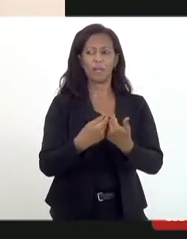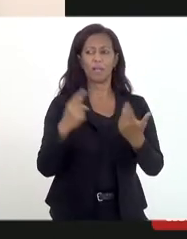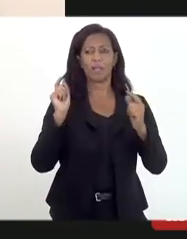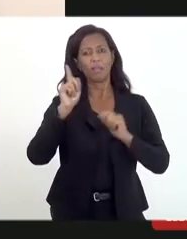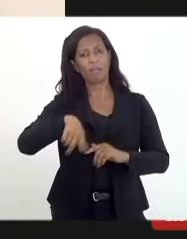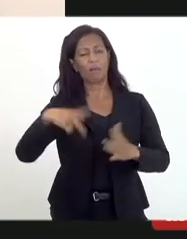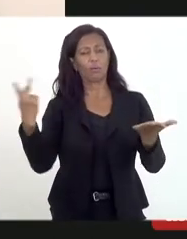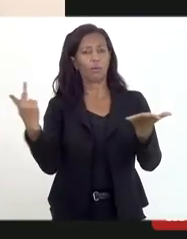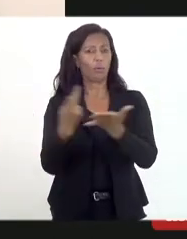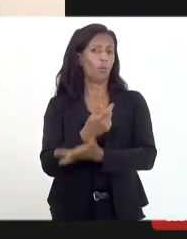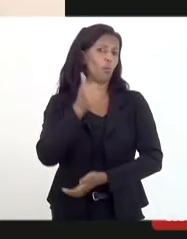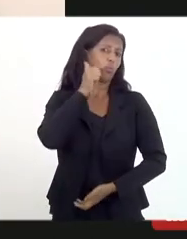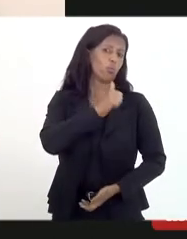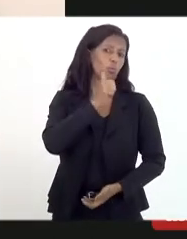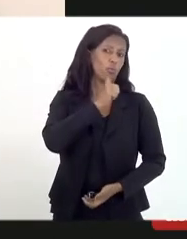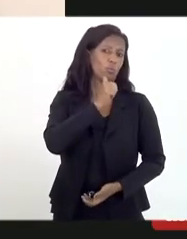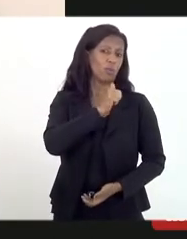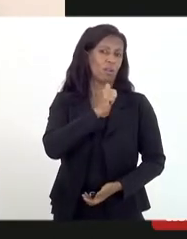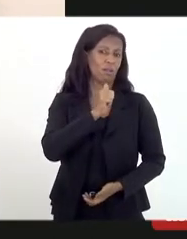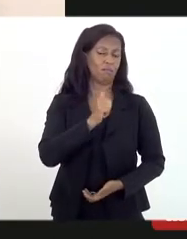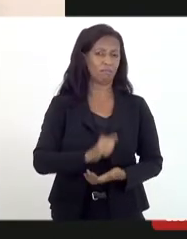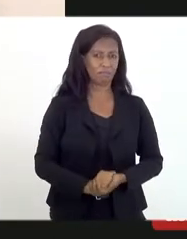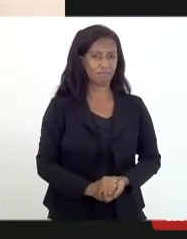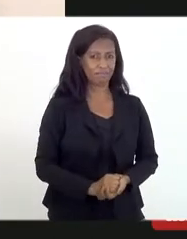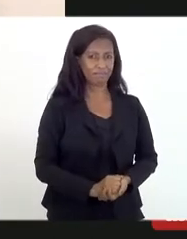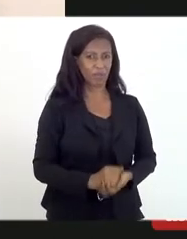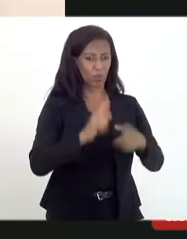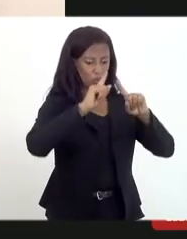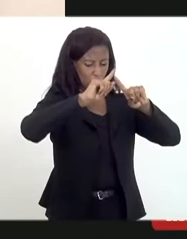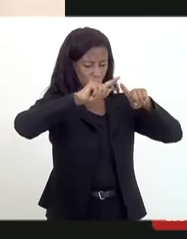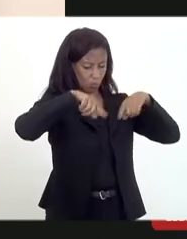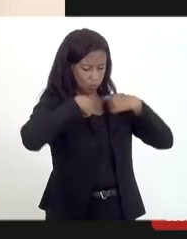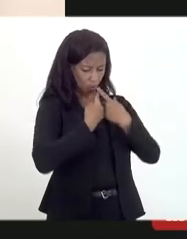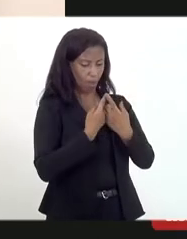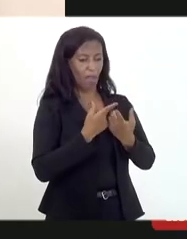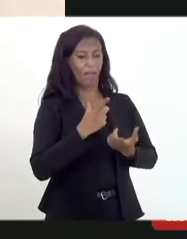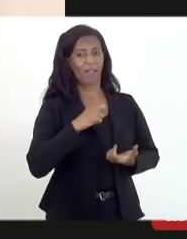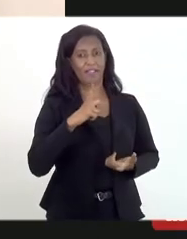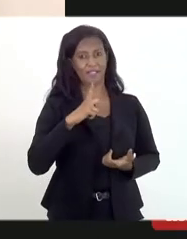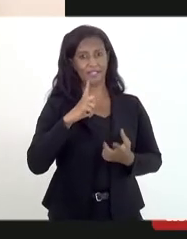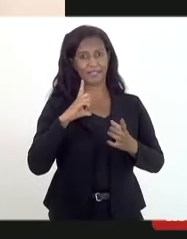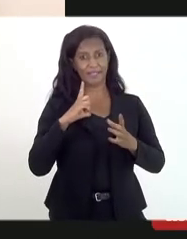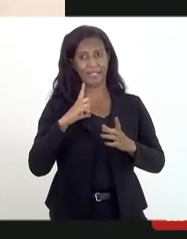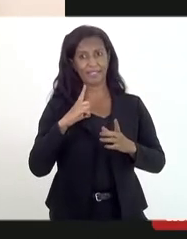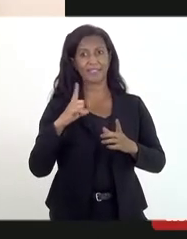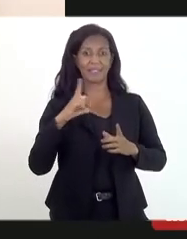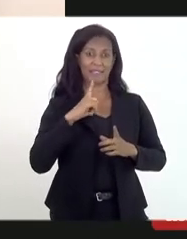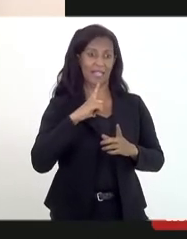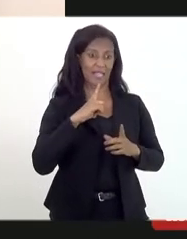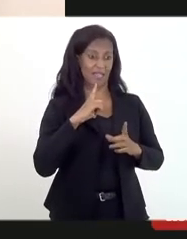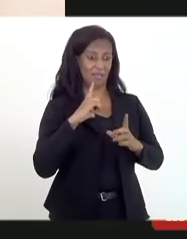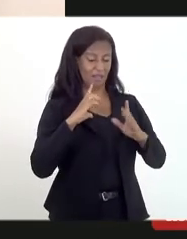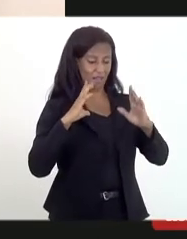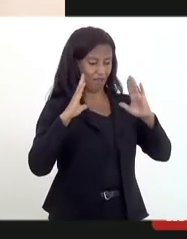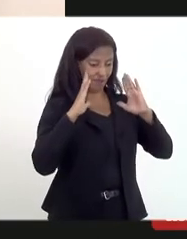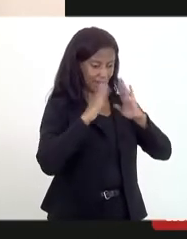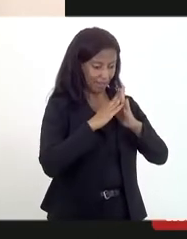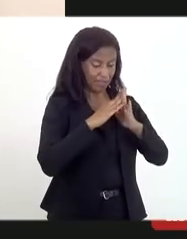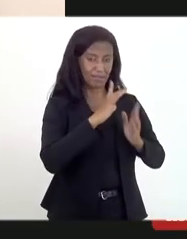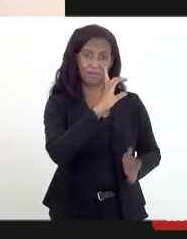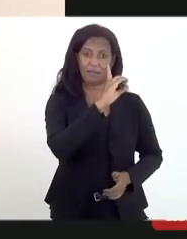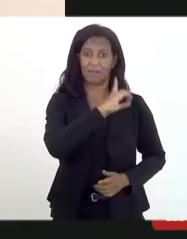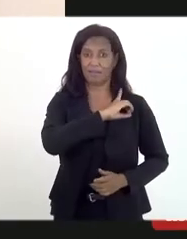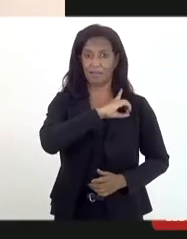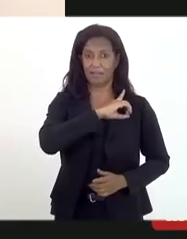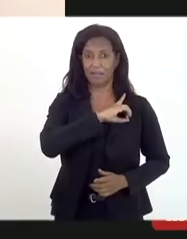quando uma mulher é vítima de violência doméstica. A gente tem uma rede de atendimento que é a delegacia e todos os outros atores